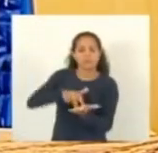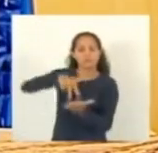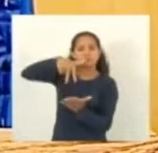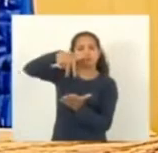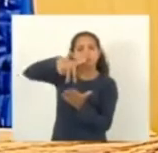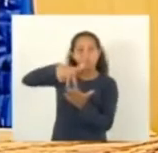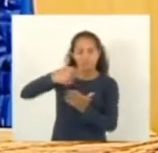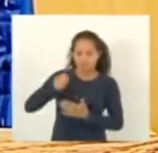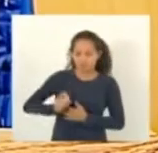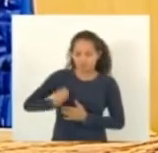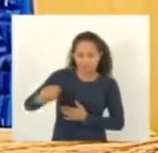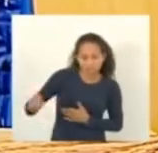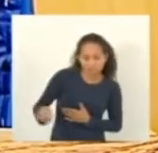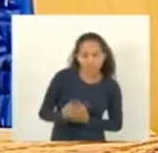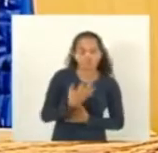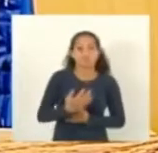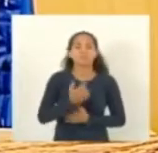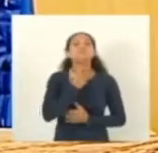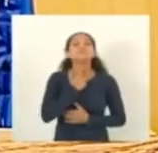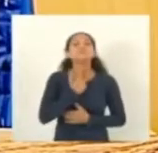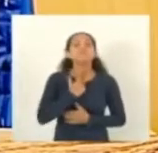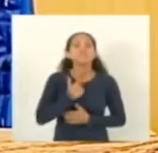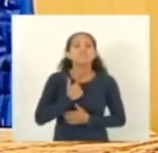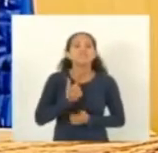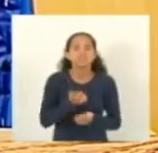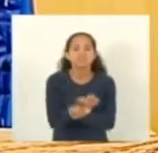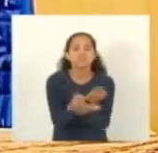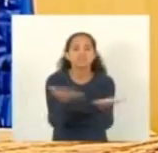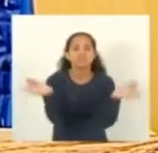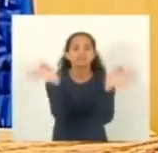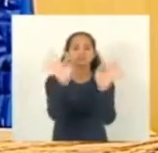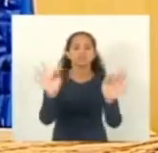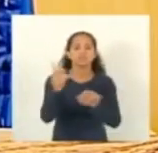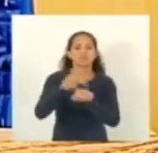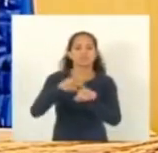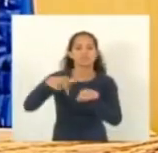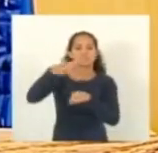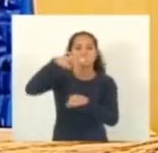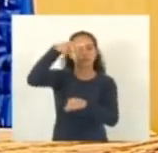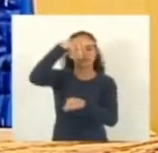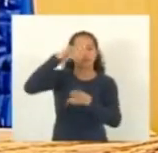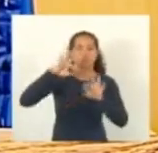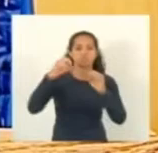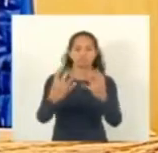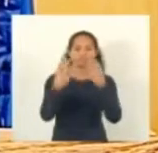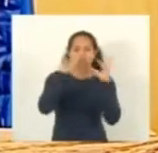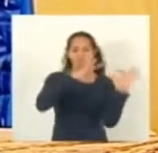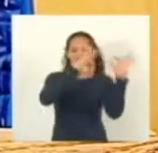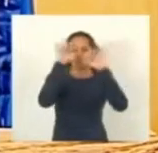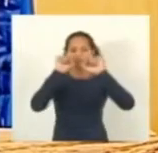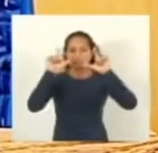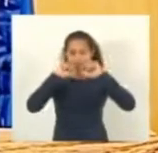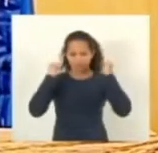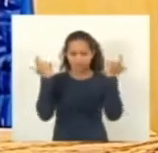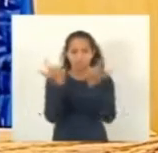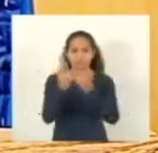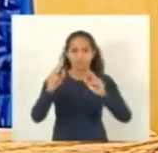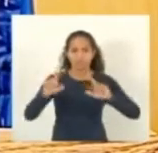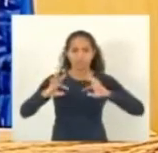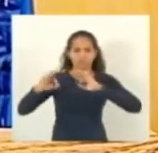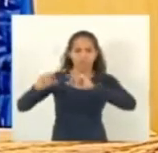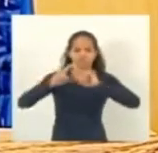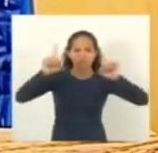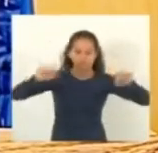nova vida desejo a todos aqui uma feliz Páscoa para todos aqueles que nos assistem pela TV Assembleia para todos os